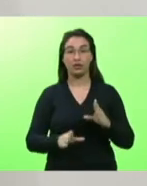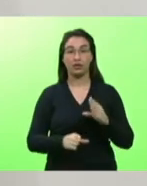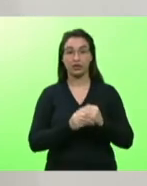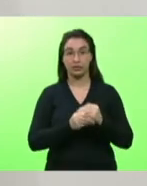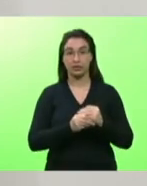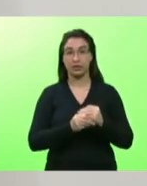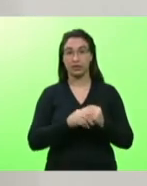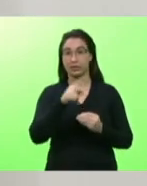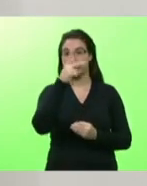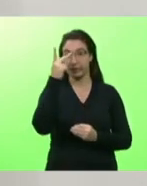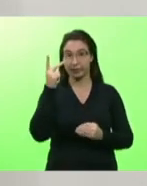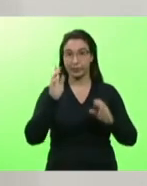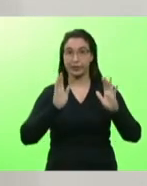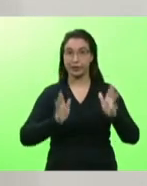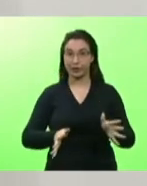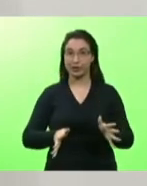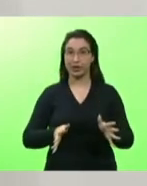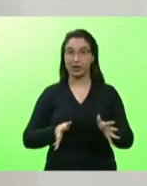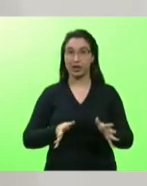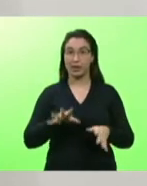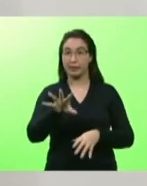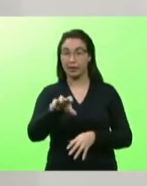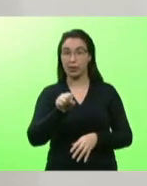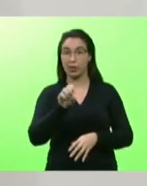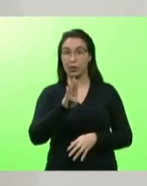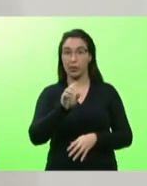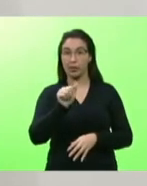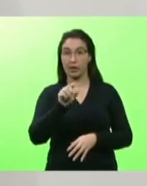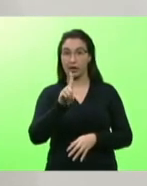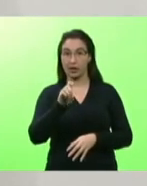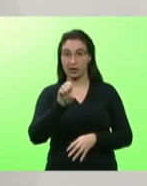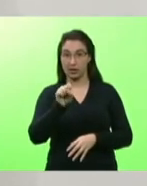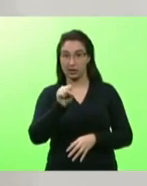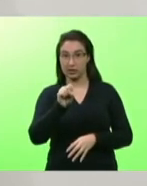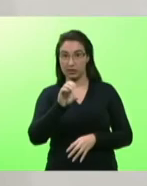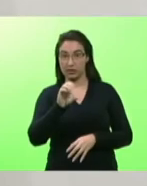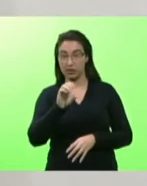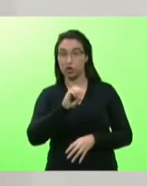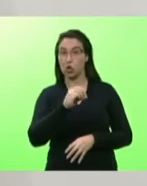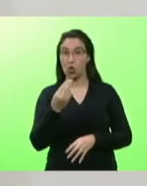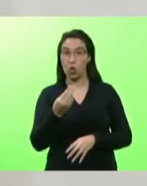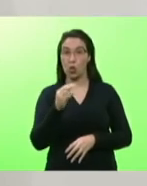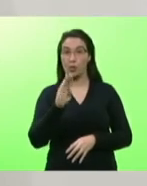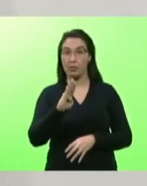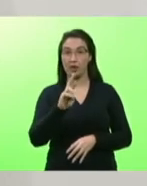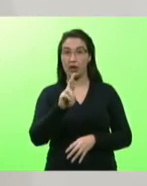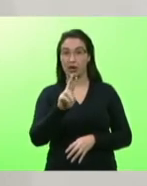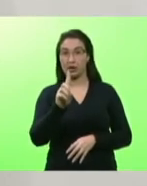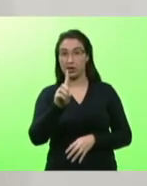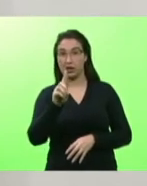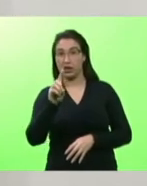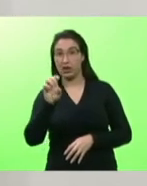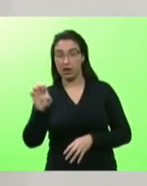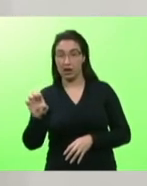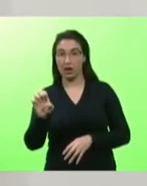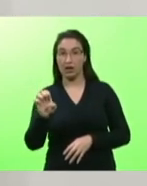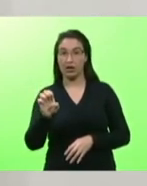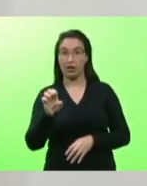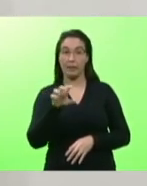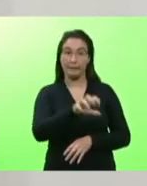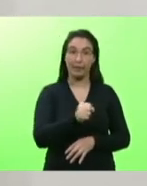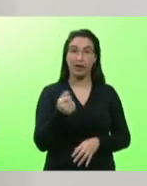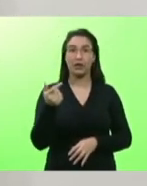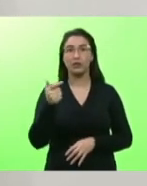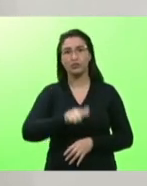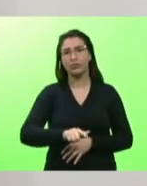que já pegaram pelo Badesc ou pelo BRDE não peguem de novo chegaram no último ano não peguem de novo